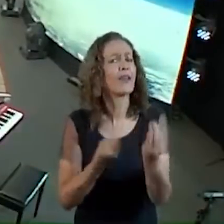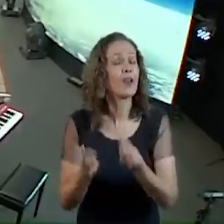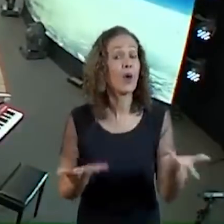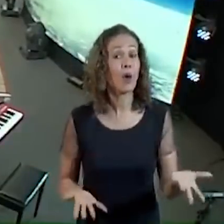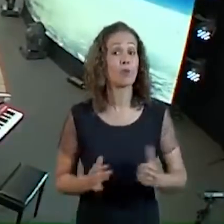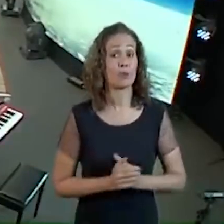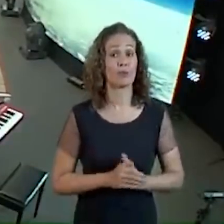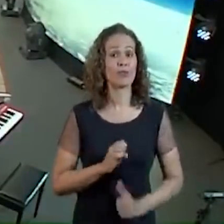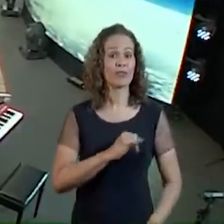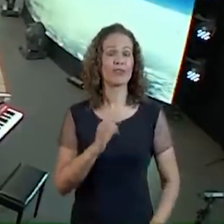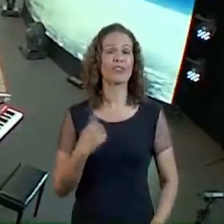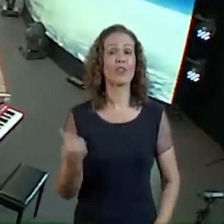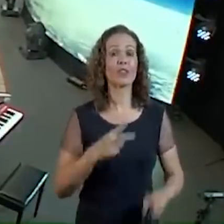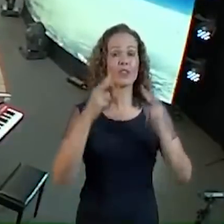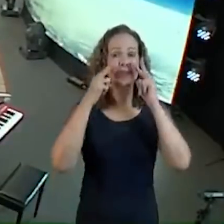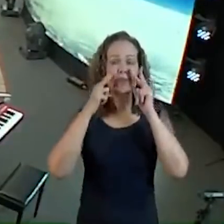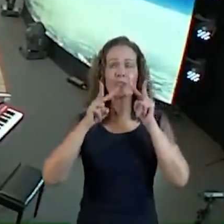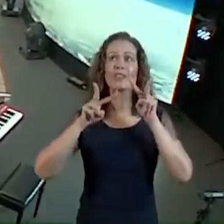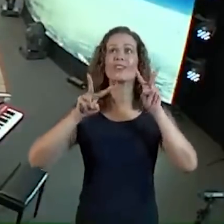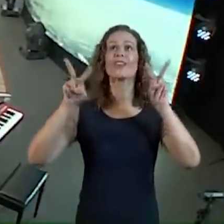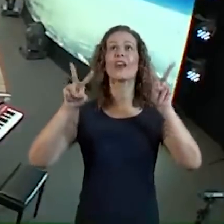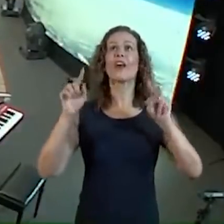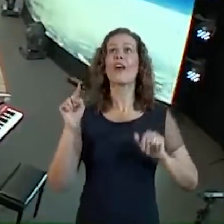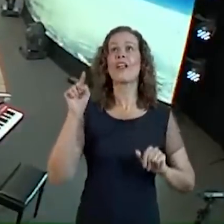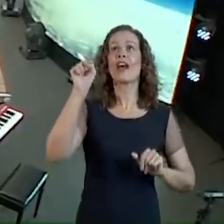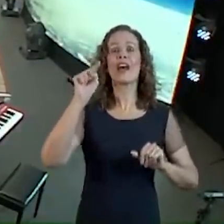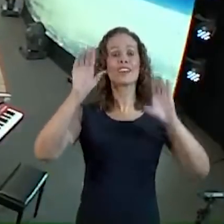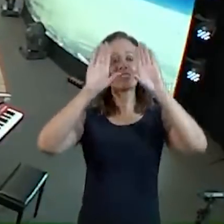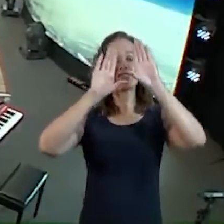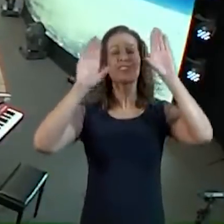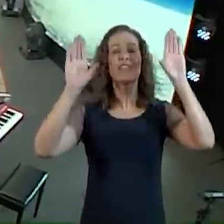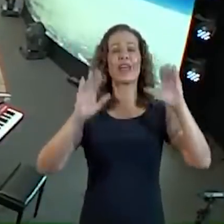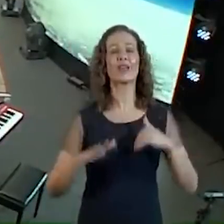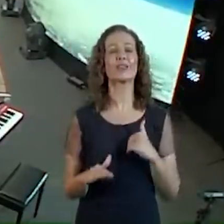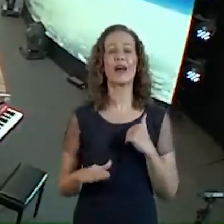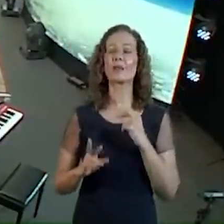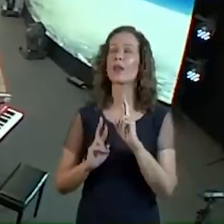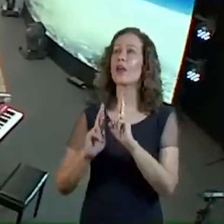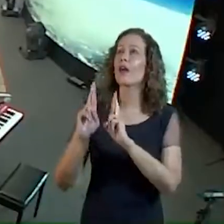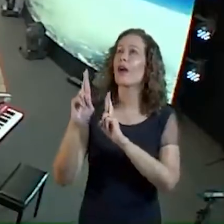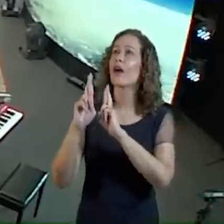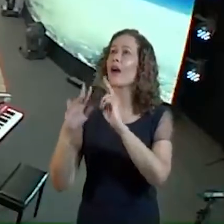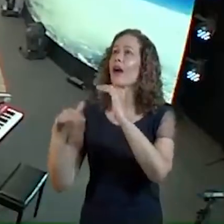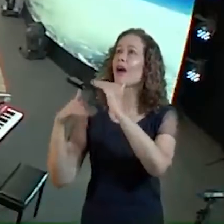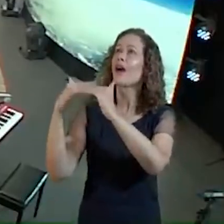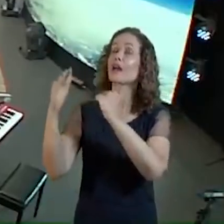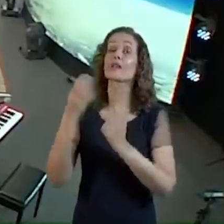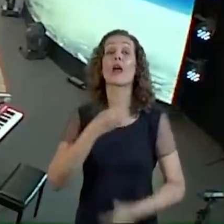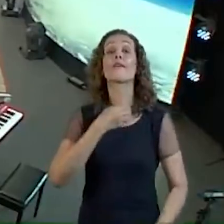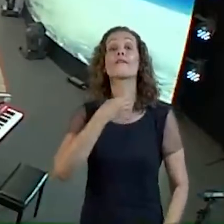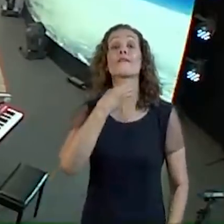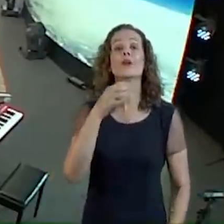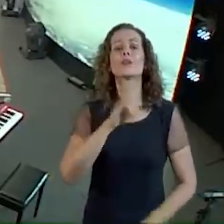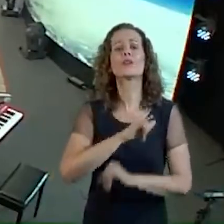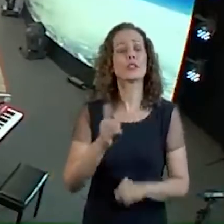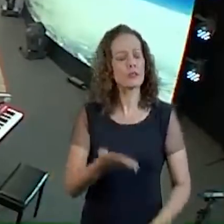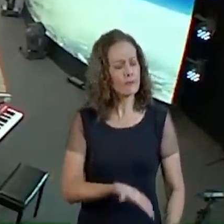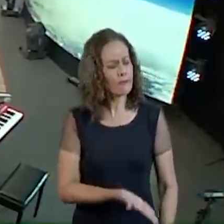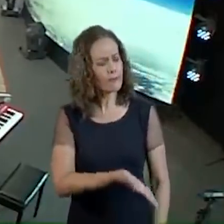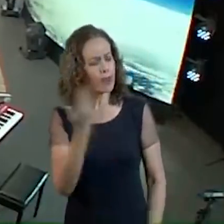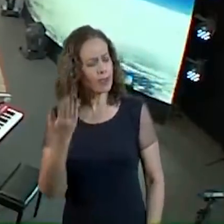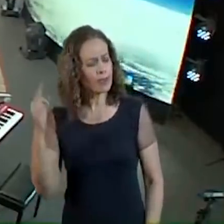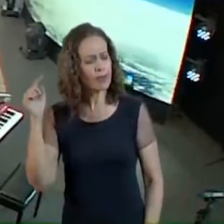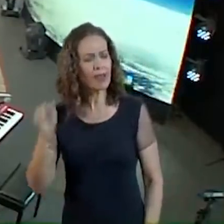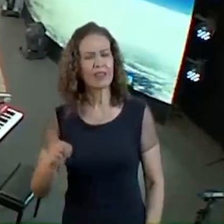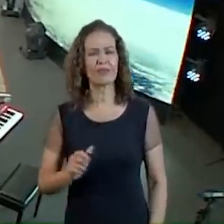sair um pouco E aí lá em cima E a subir nessa porta A avó está dizendo Sobe para cá Deixe